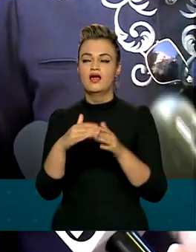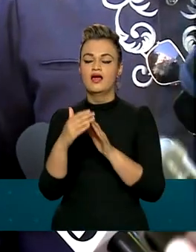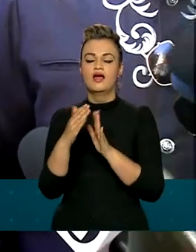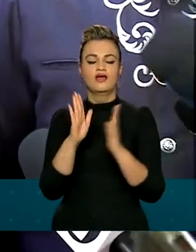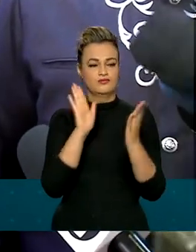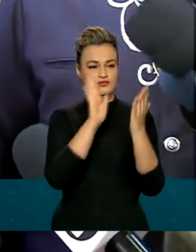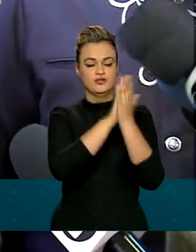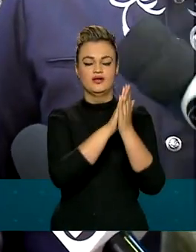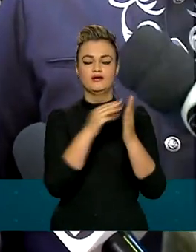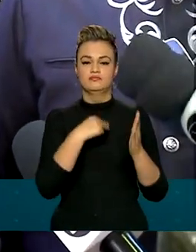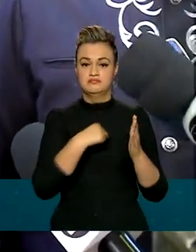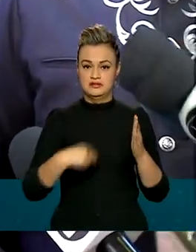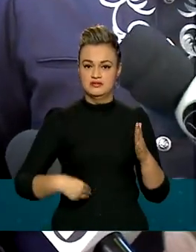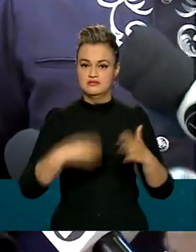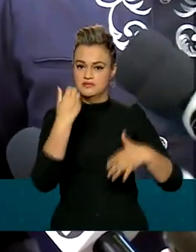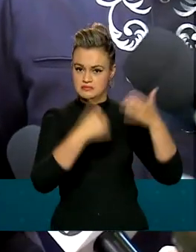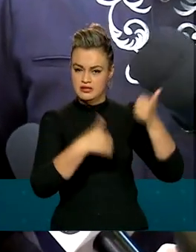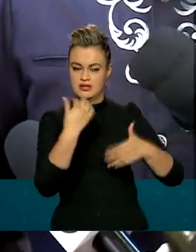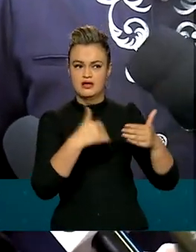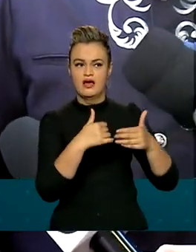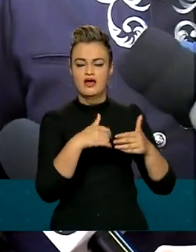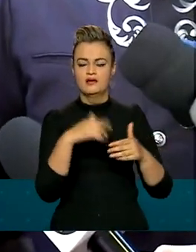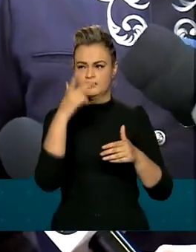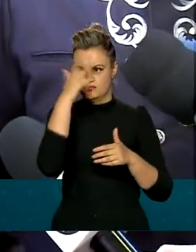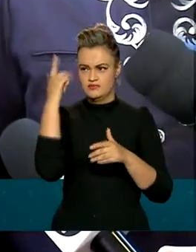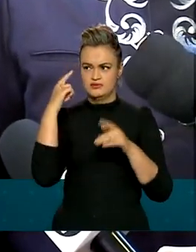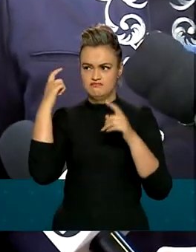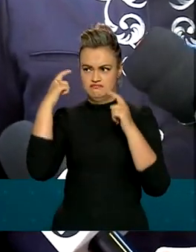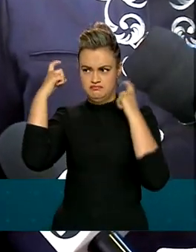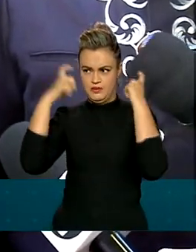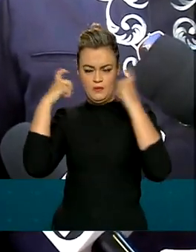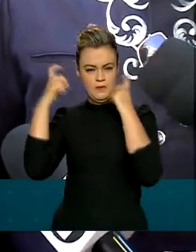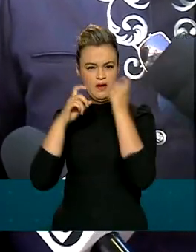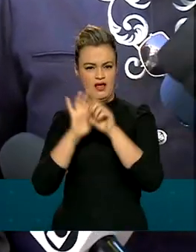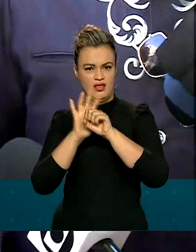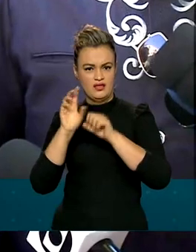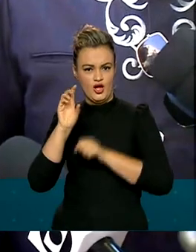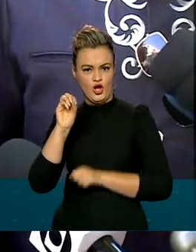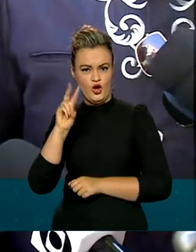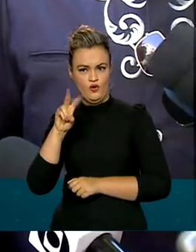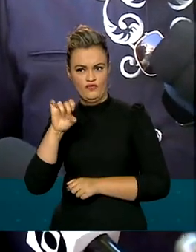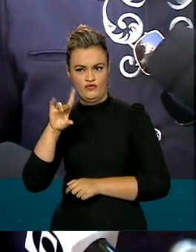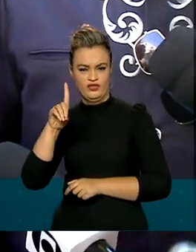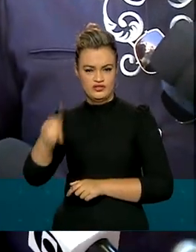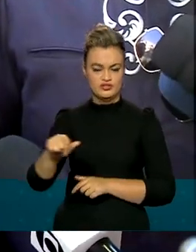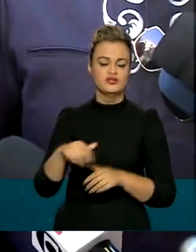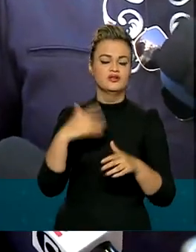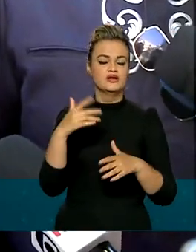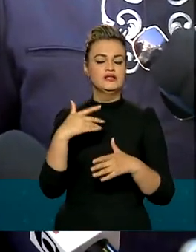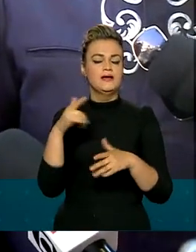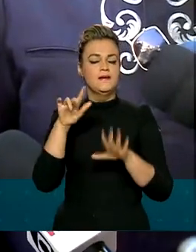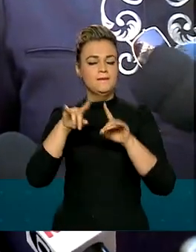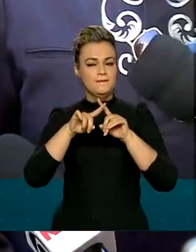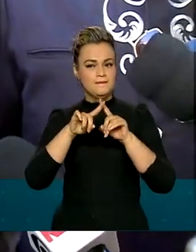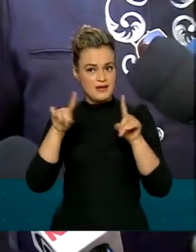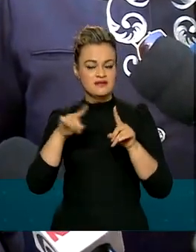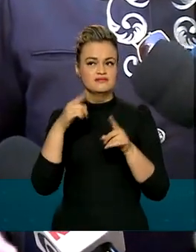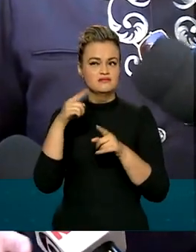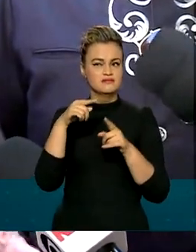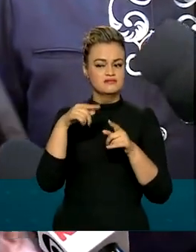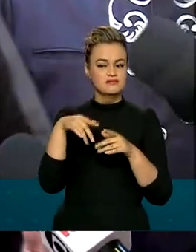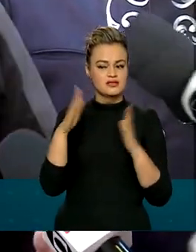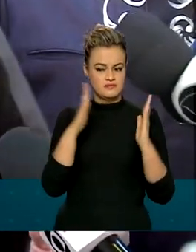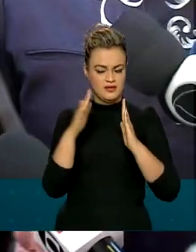A questão da Covid, né? Todo mundo está preocupado, obviamente. Mas estudei, agora